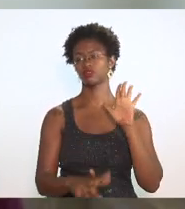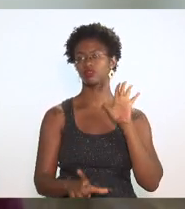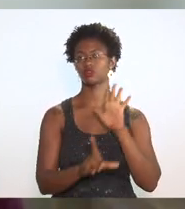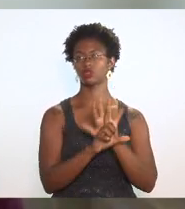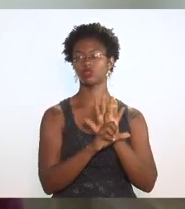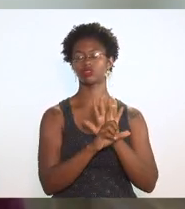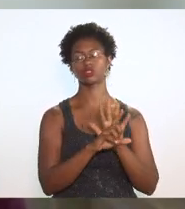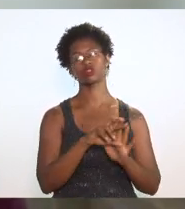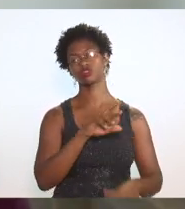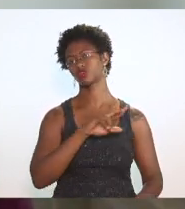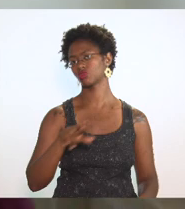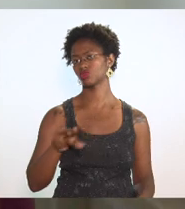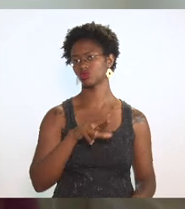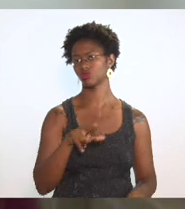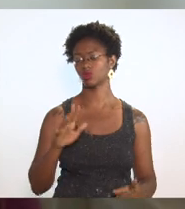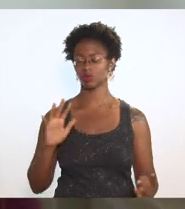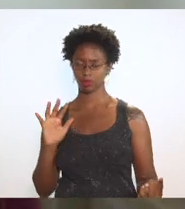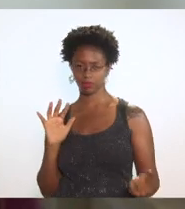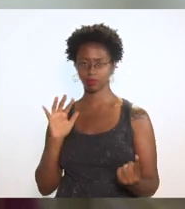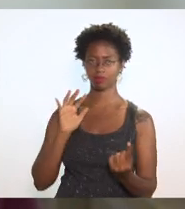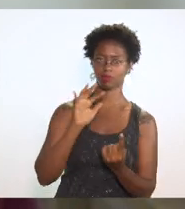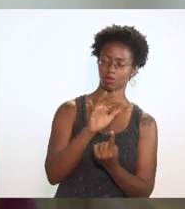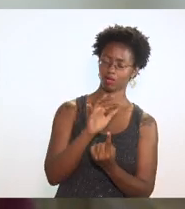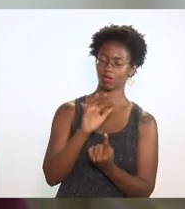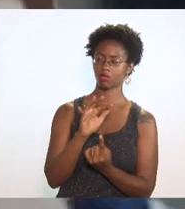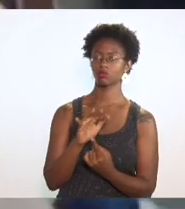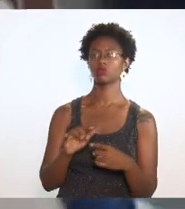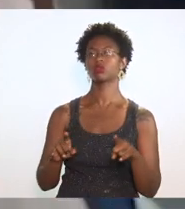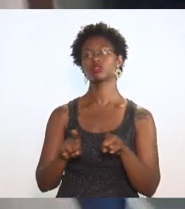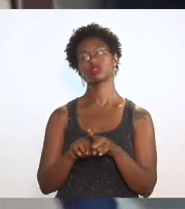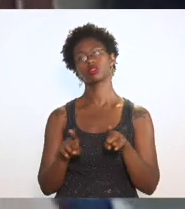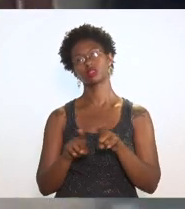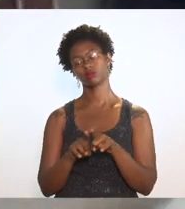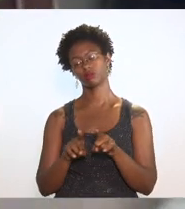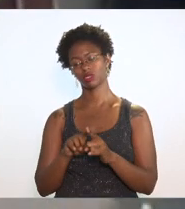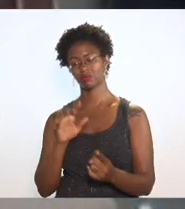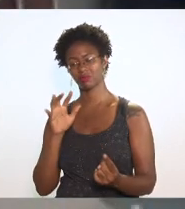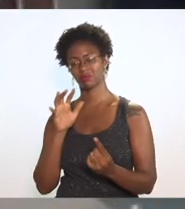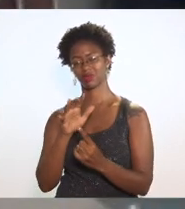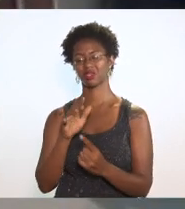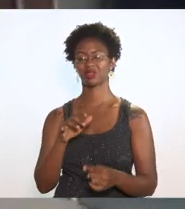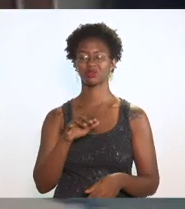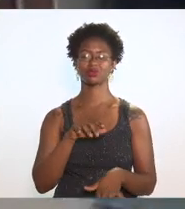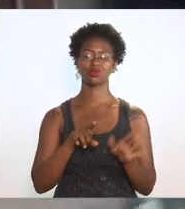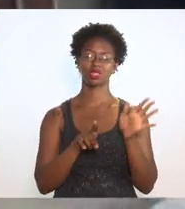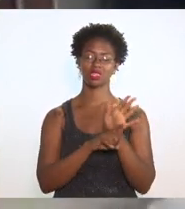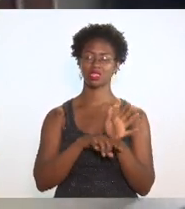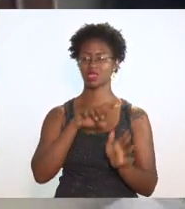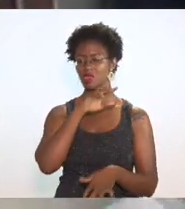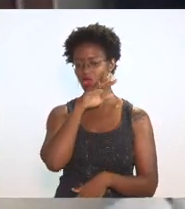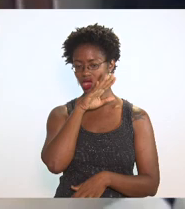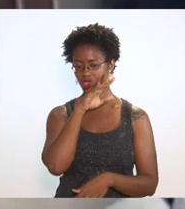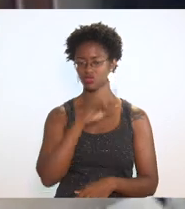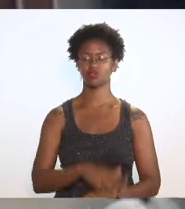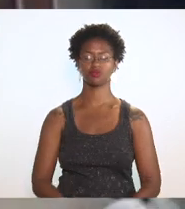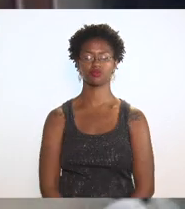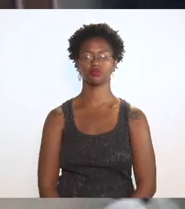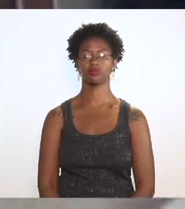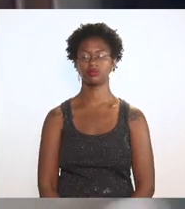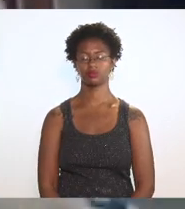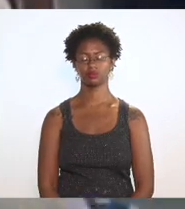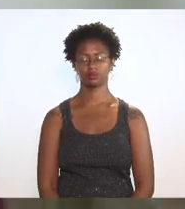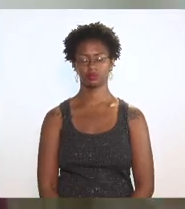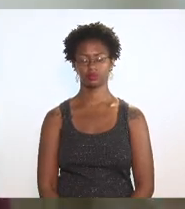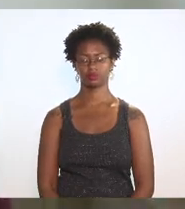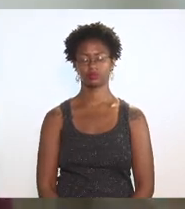que não traga impacto ou tenha impacto negativo eu